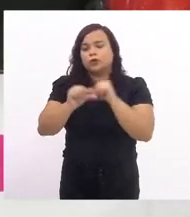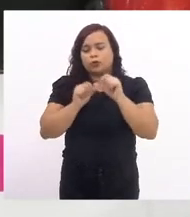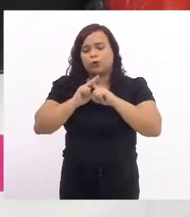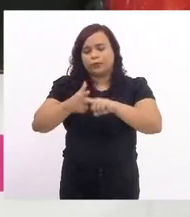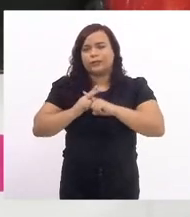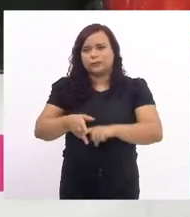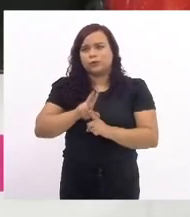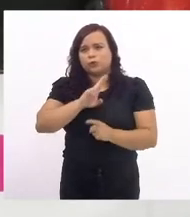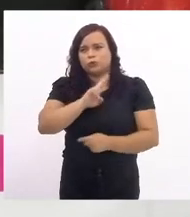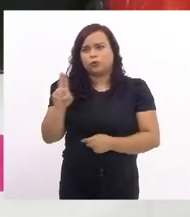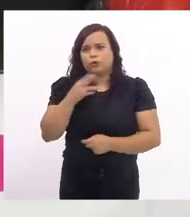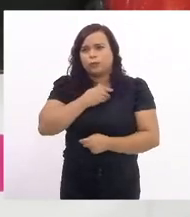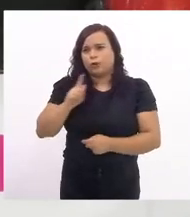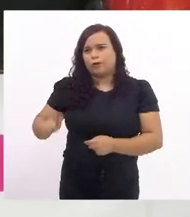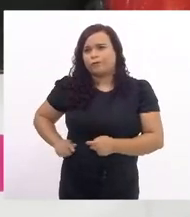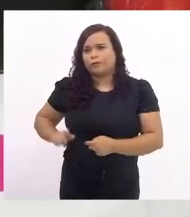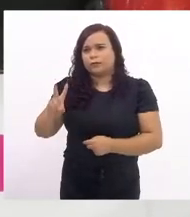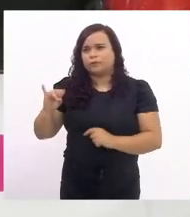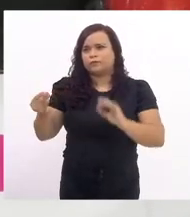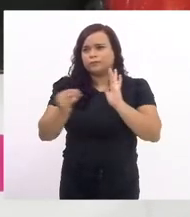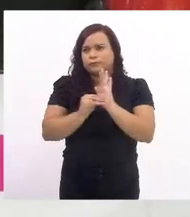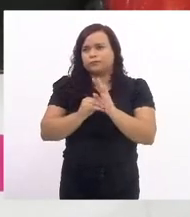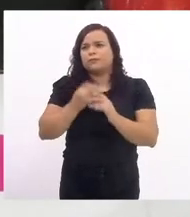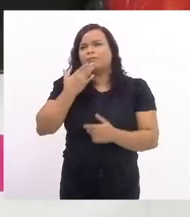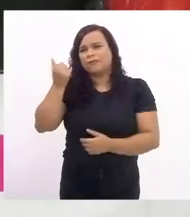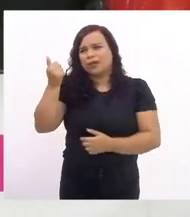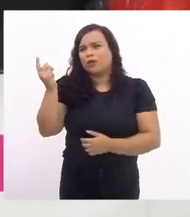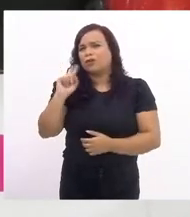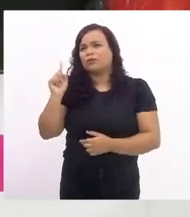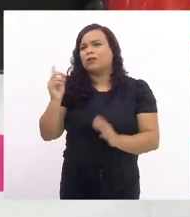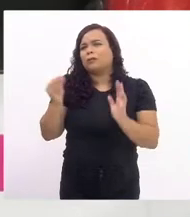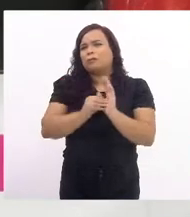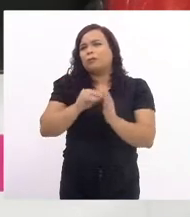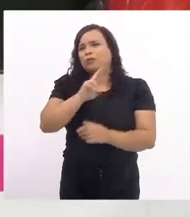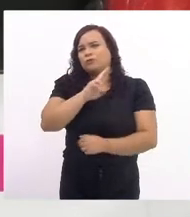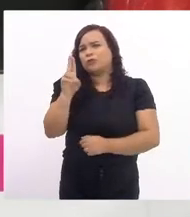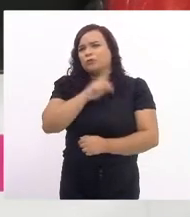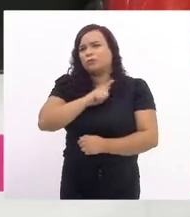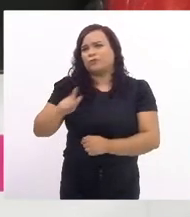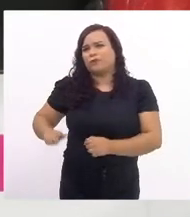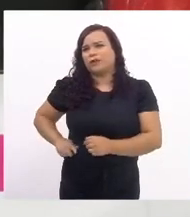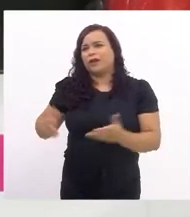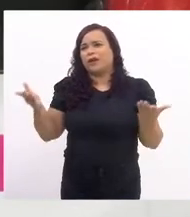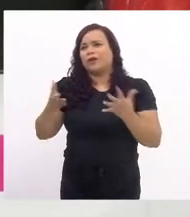a correção. O ideal é nem colocar nome de governador agora, está meio complicado, não é?